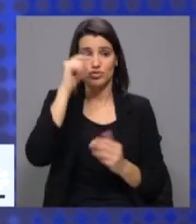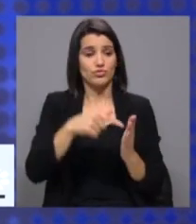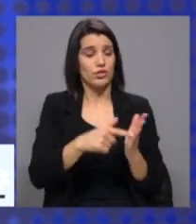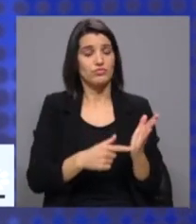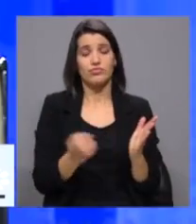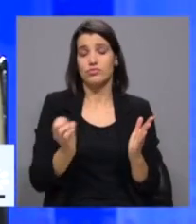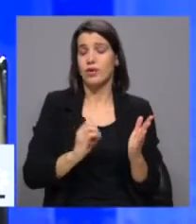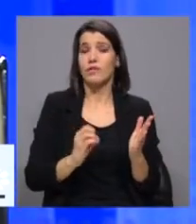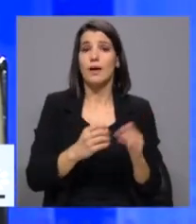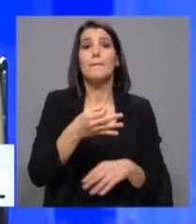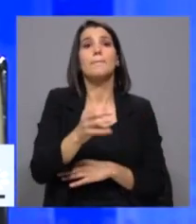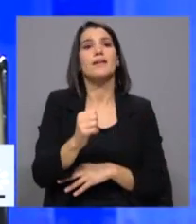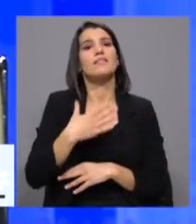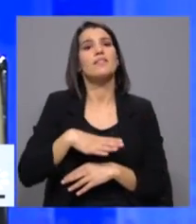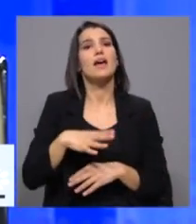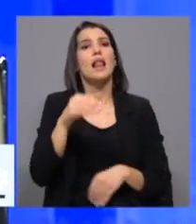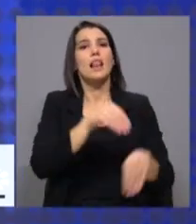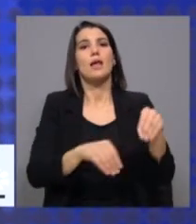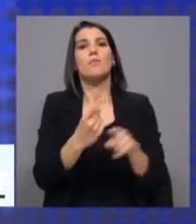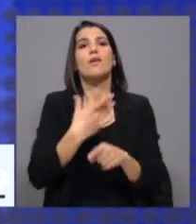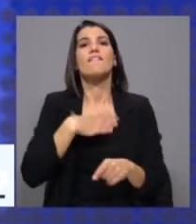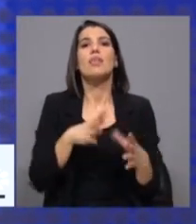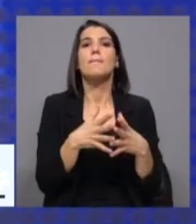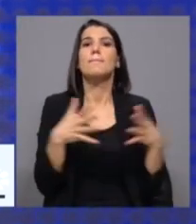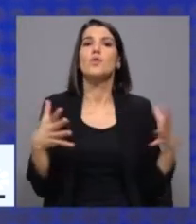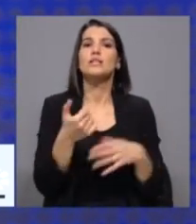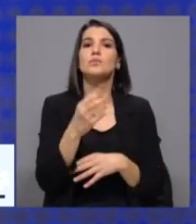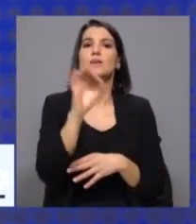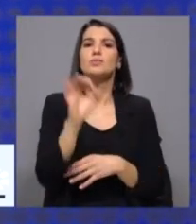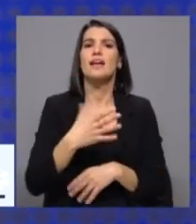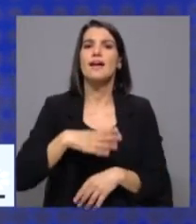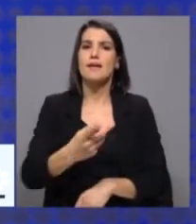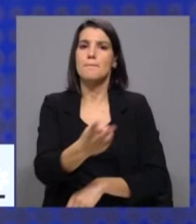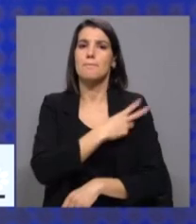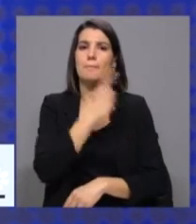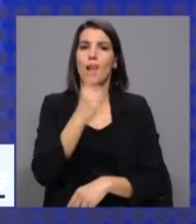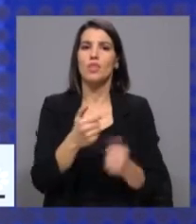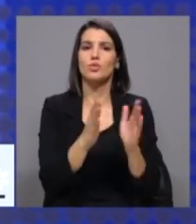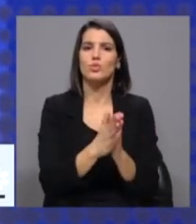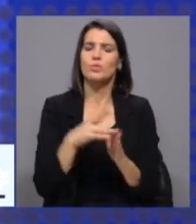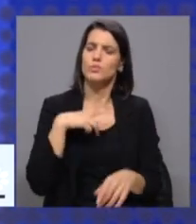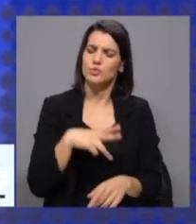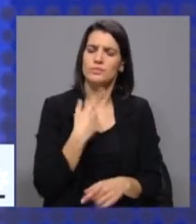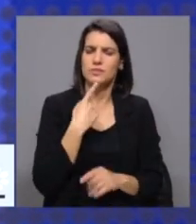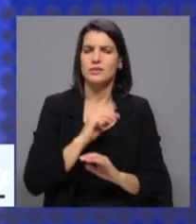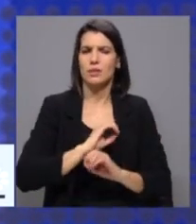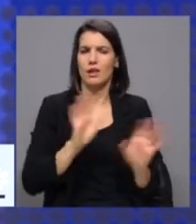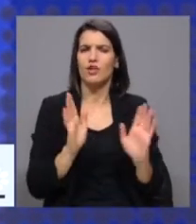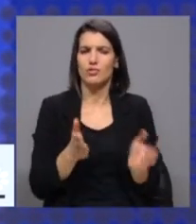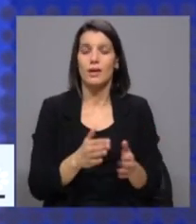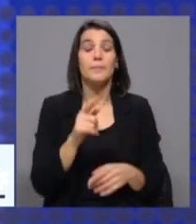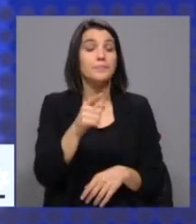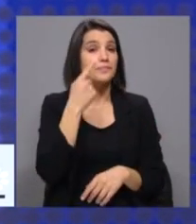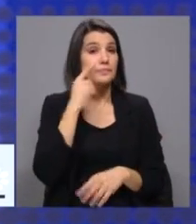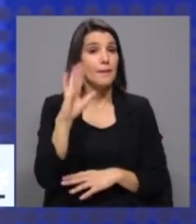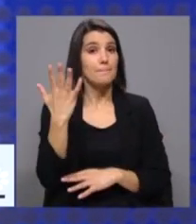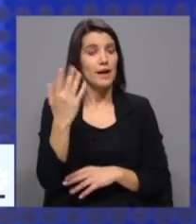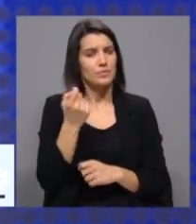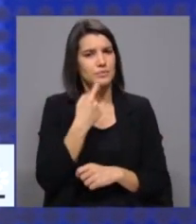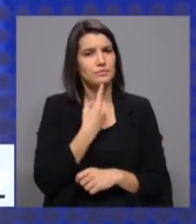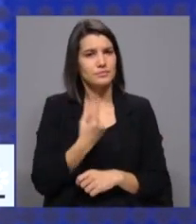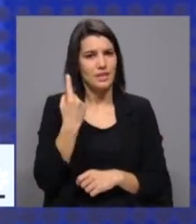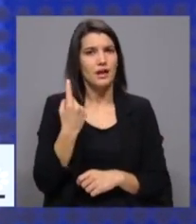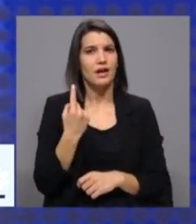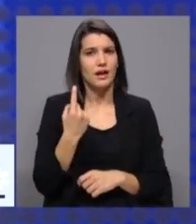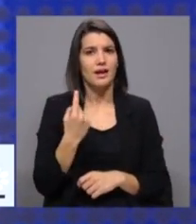quis eleições porque era uma maioria absoluta, um quer posse e manda. O país já todo percebeu. Mas eu chamo a atenção do PAN para que é um pouco estranho